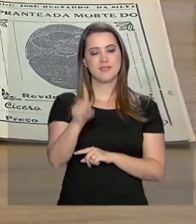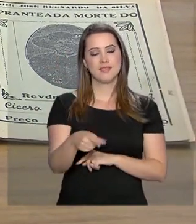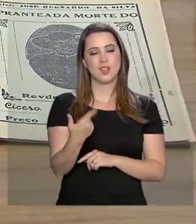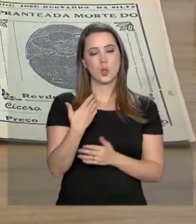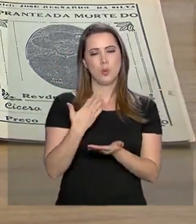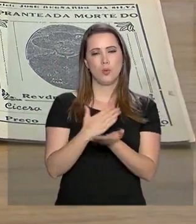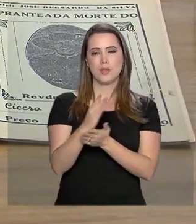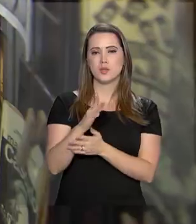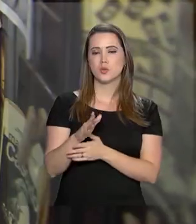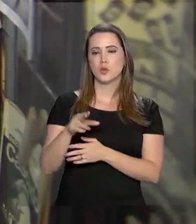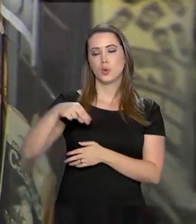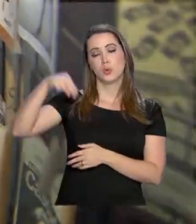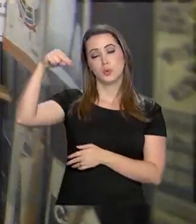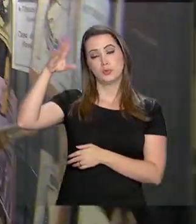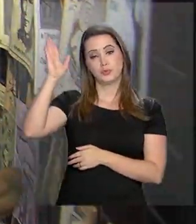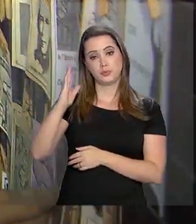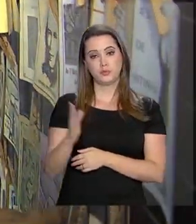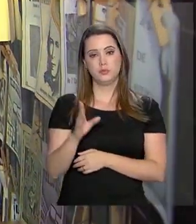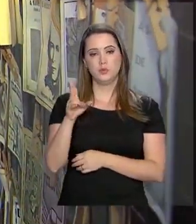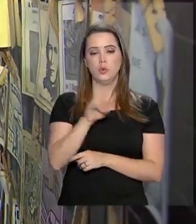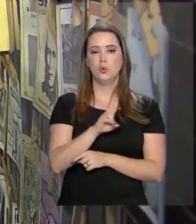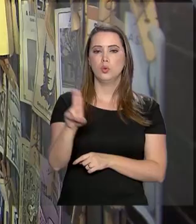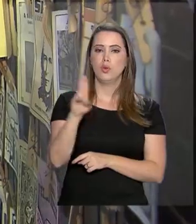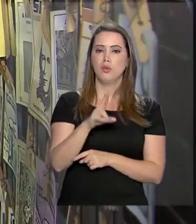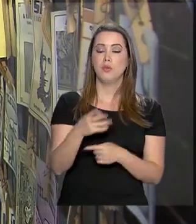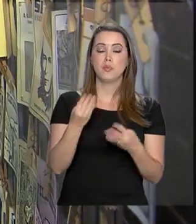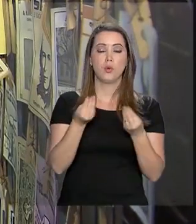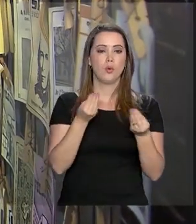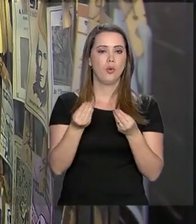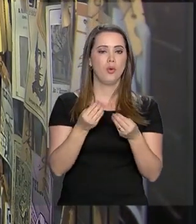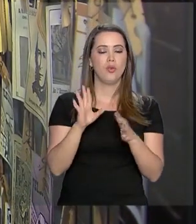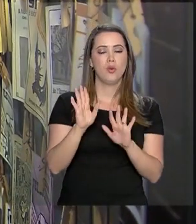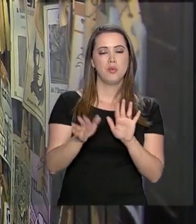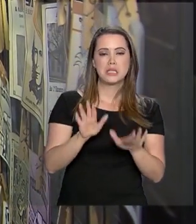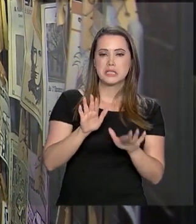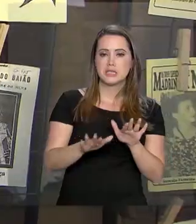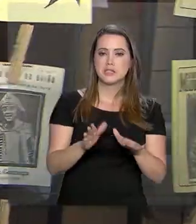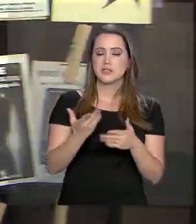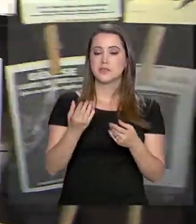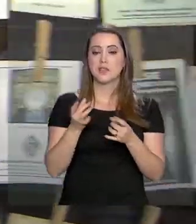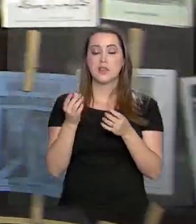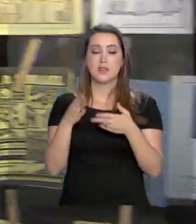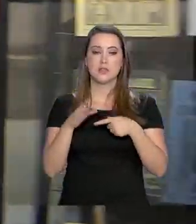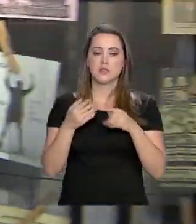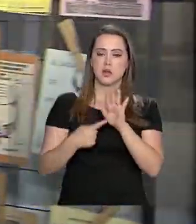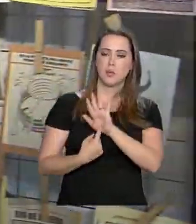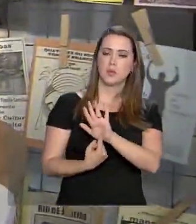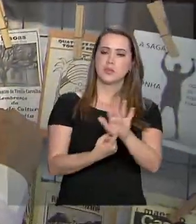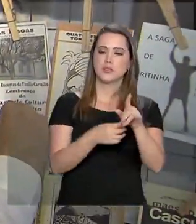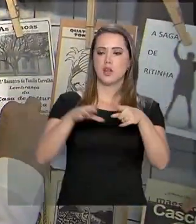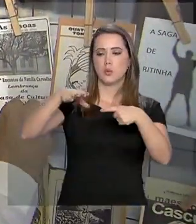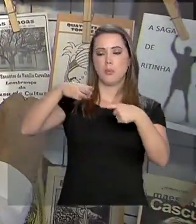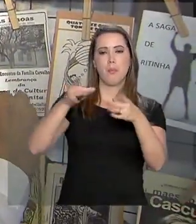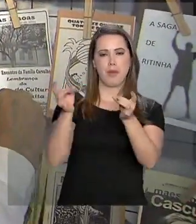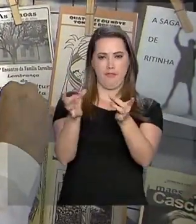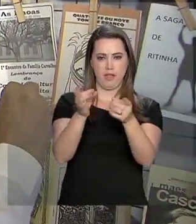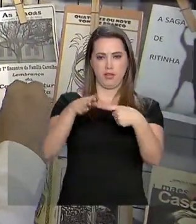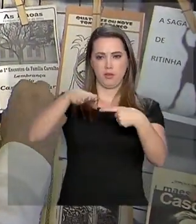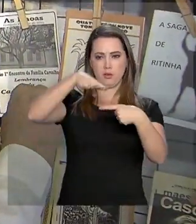no Nordeste do Brasil. O nome tem origem na forma como, tradicionalmente, os folhetos eram expostos para a venda.